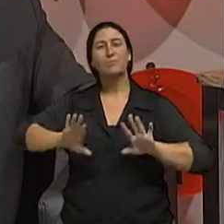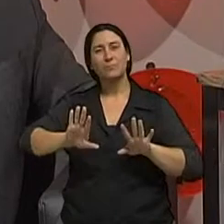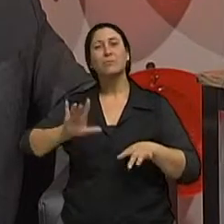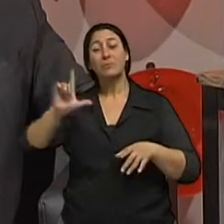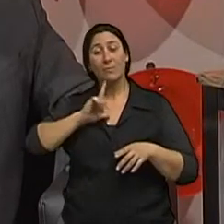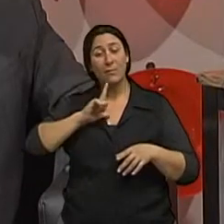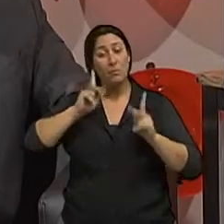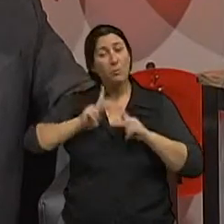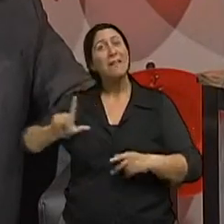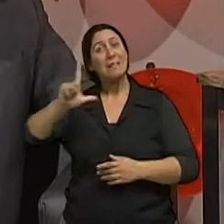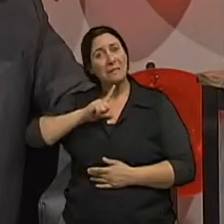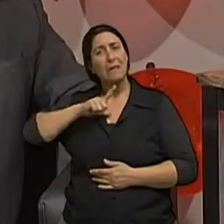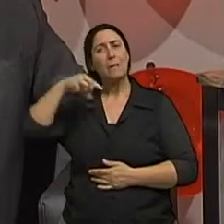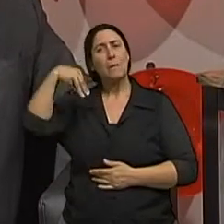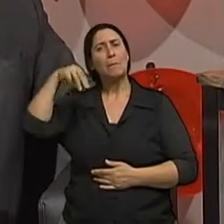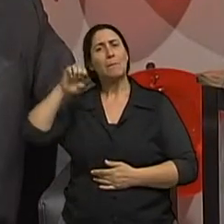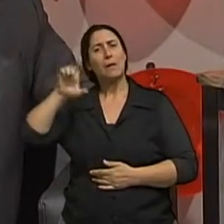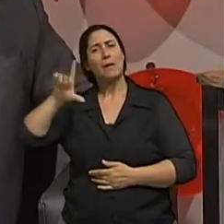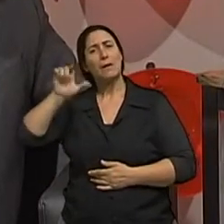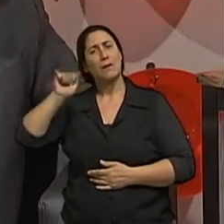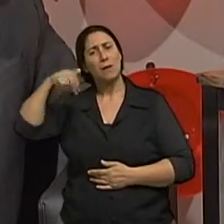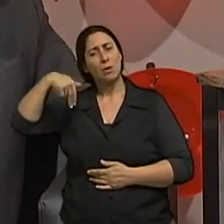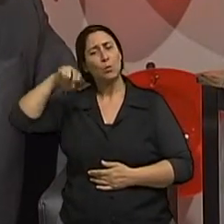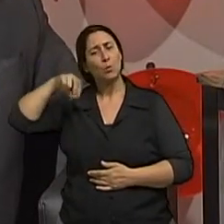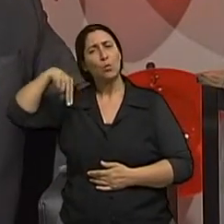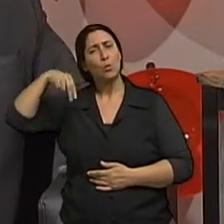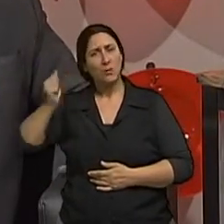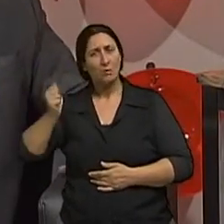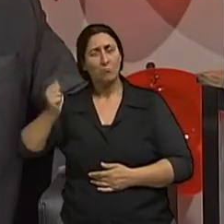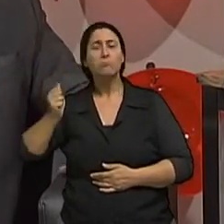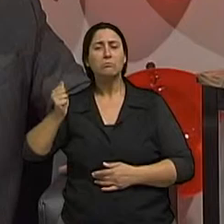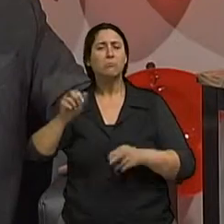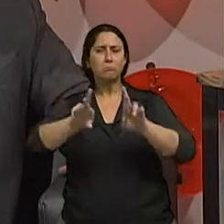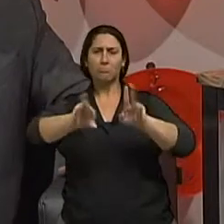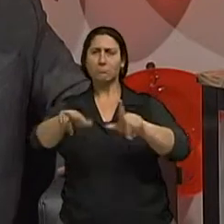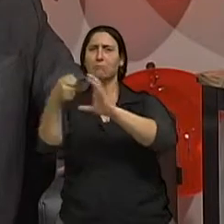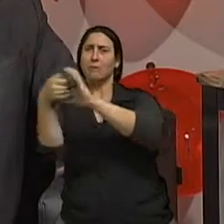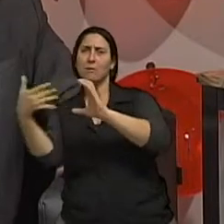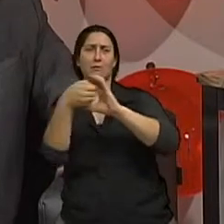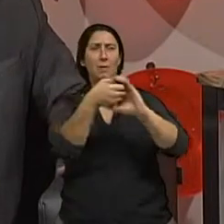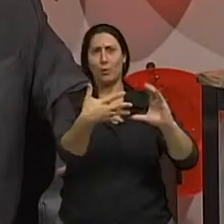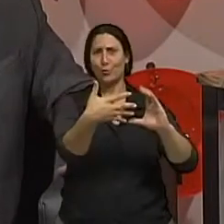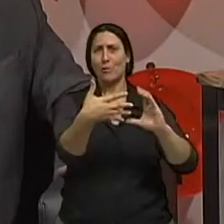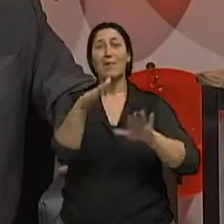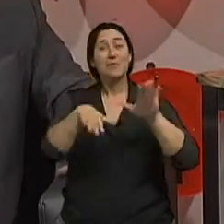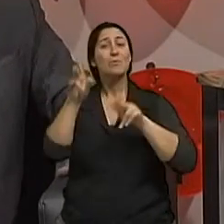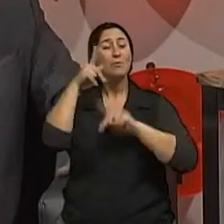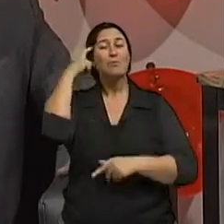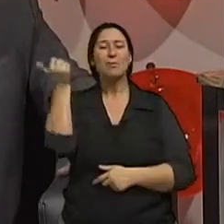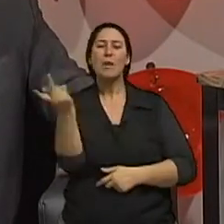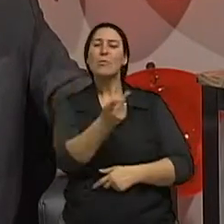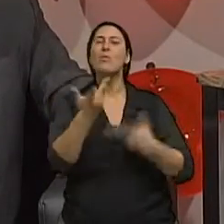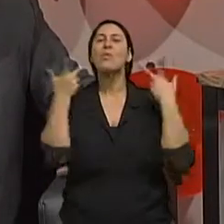melanoma são diferentes também características genéticas hoje nós conseguimos analisar essas células